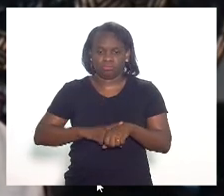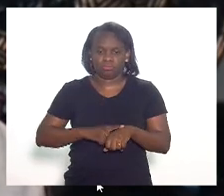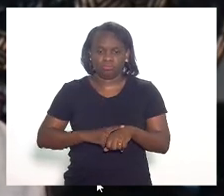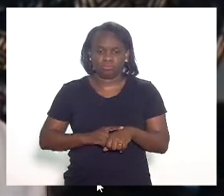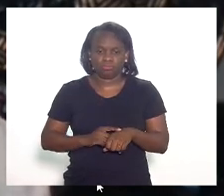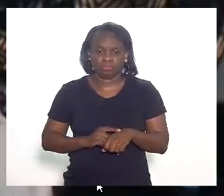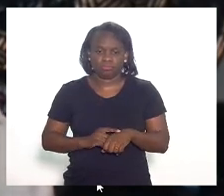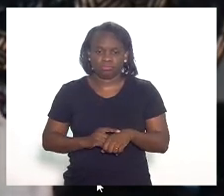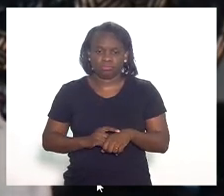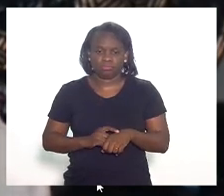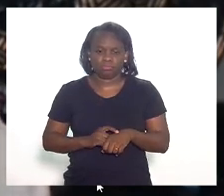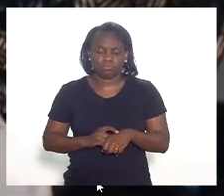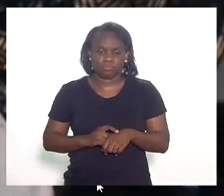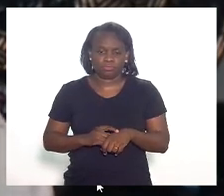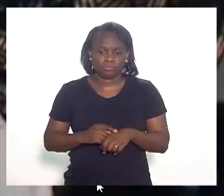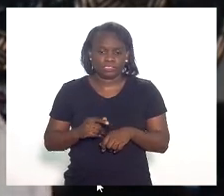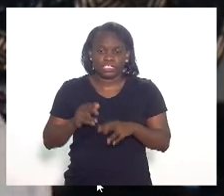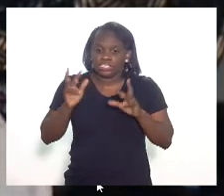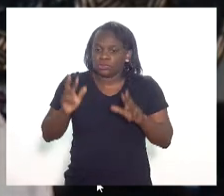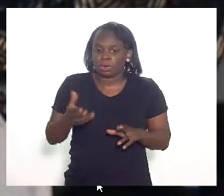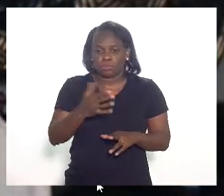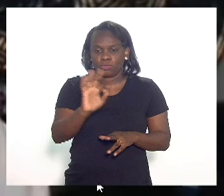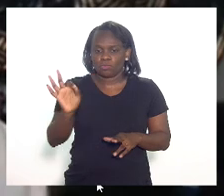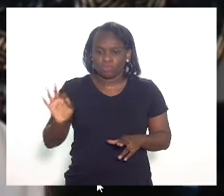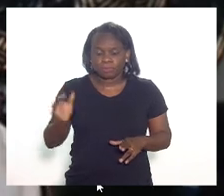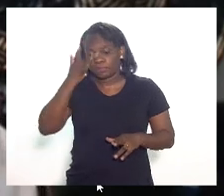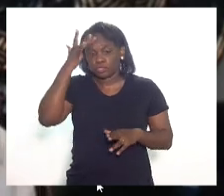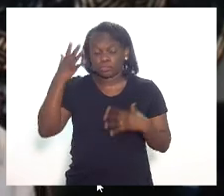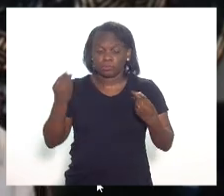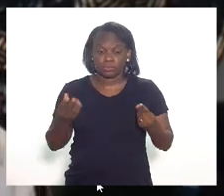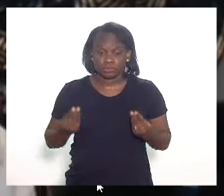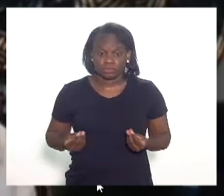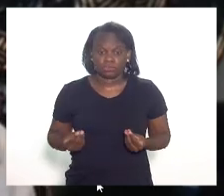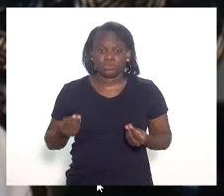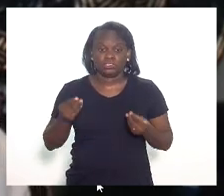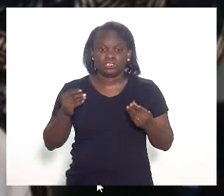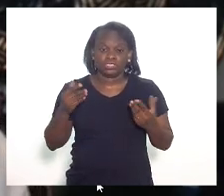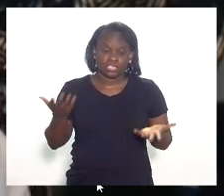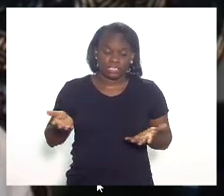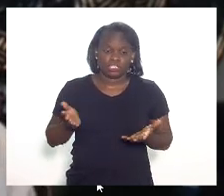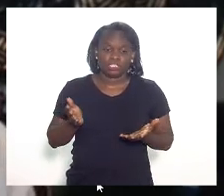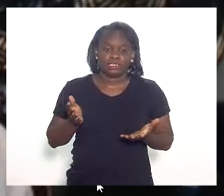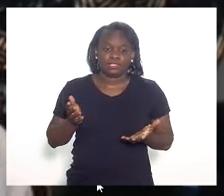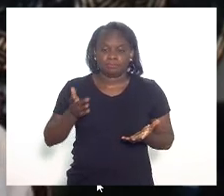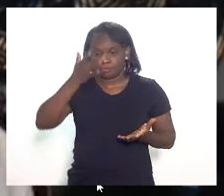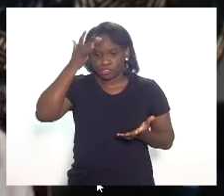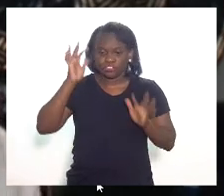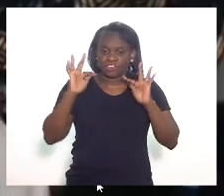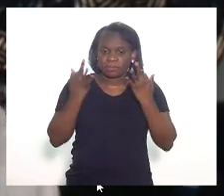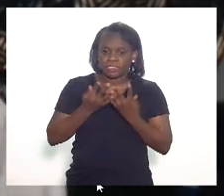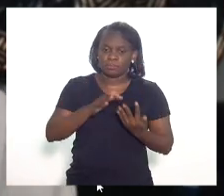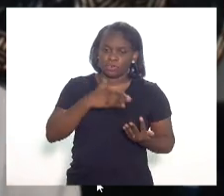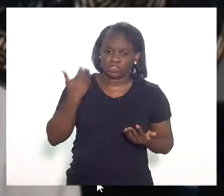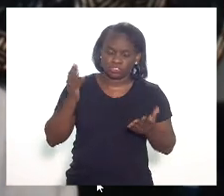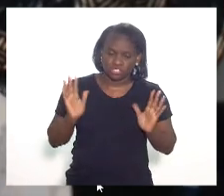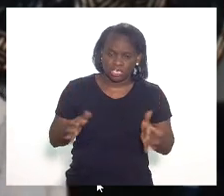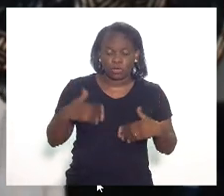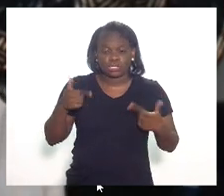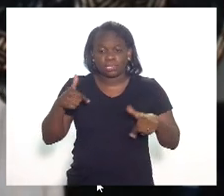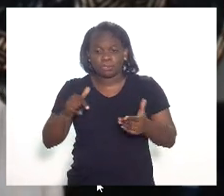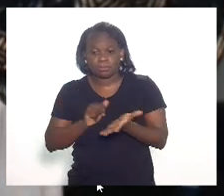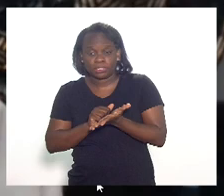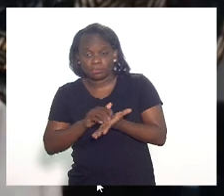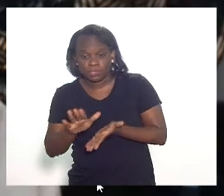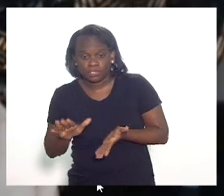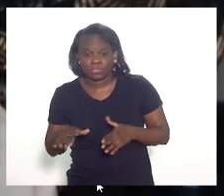momento ímpar, onde diversas pessoas ou perderam entes queridas, ou estão desempregadas,